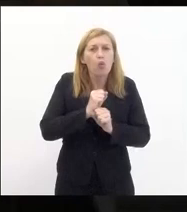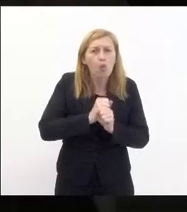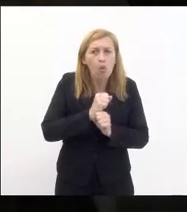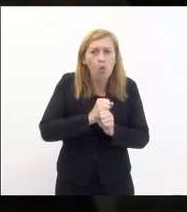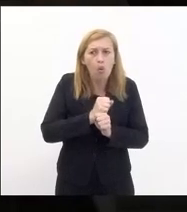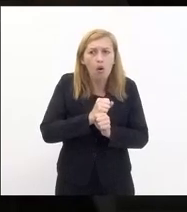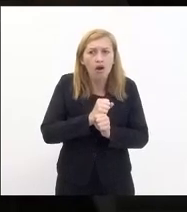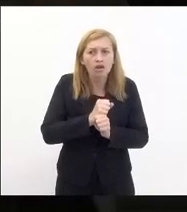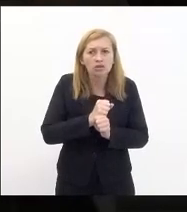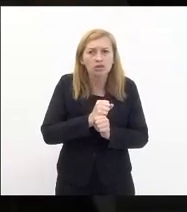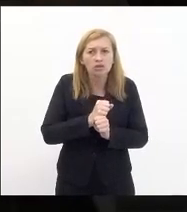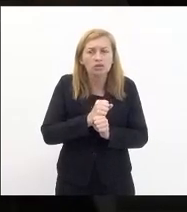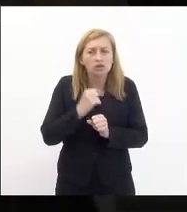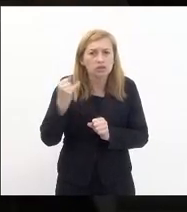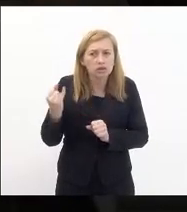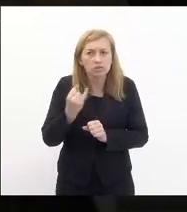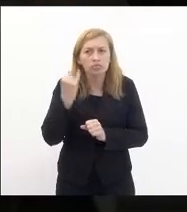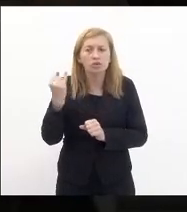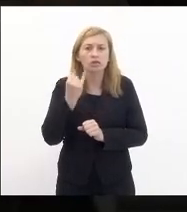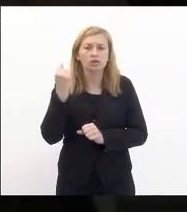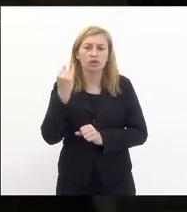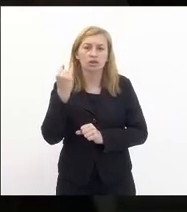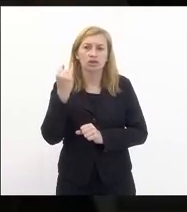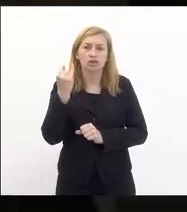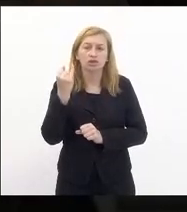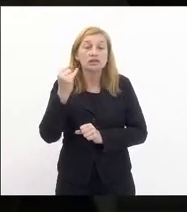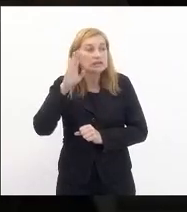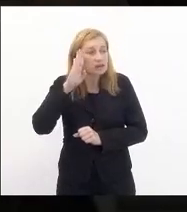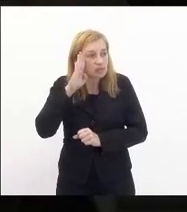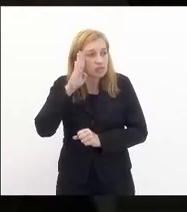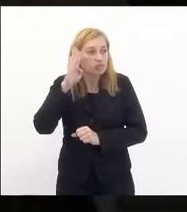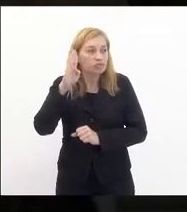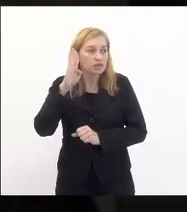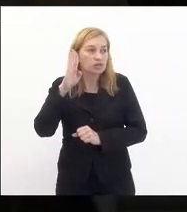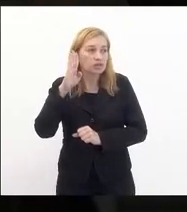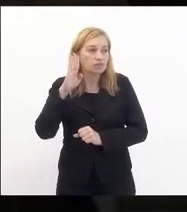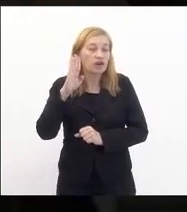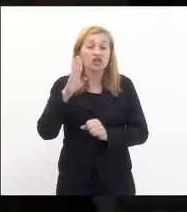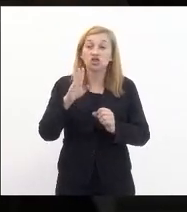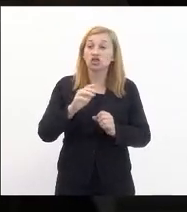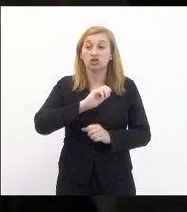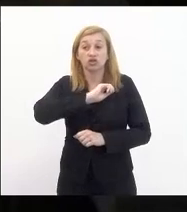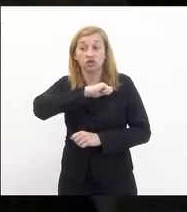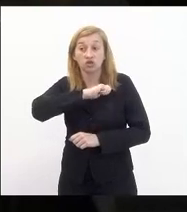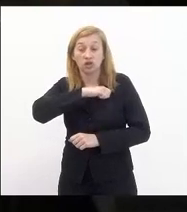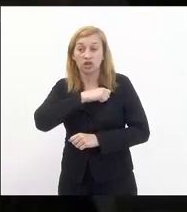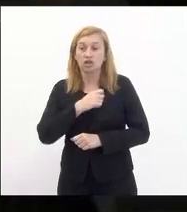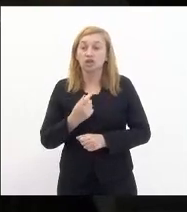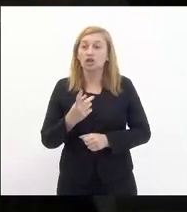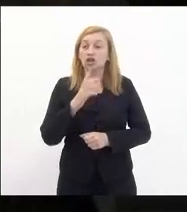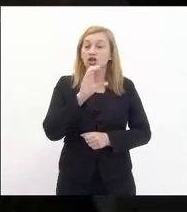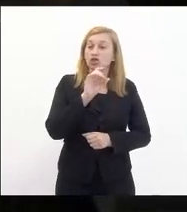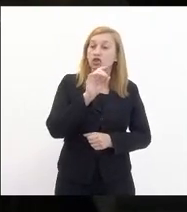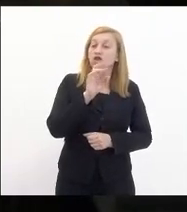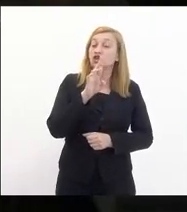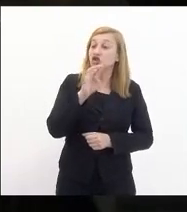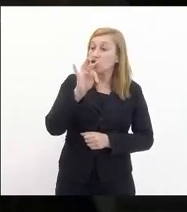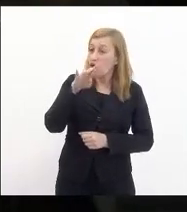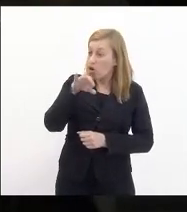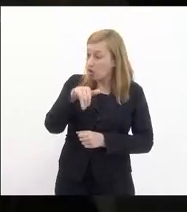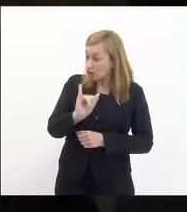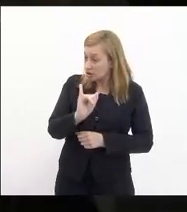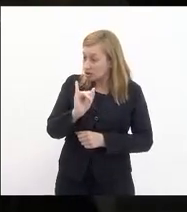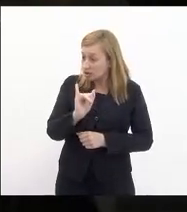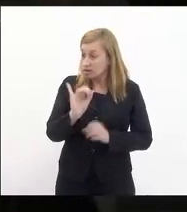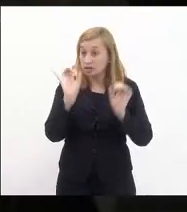excepcionalidades positivas de receita quer seja de royalties e participações